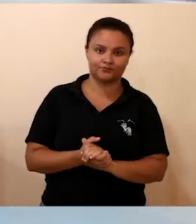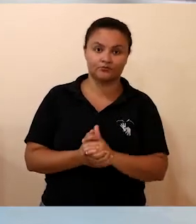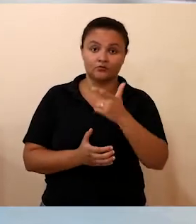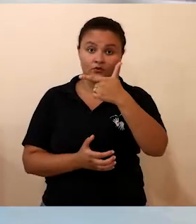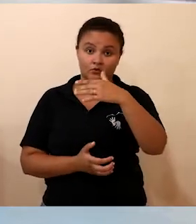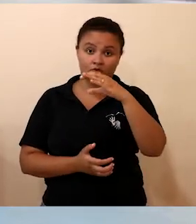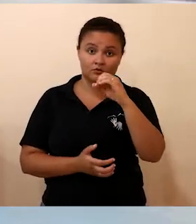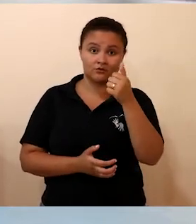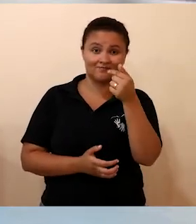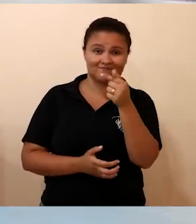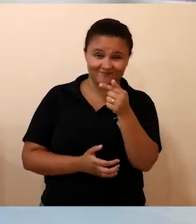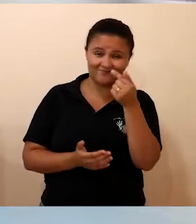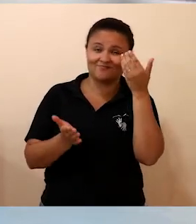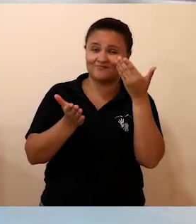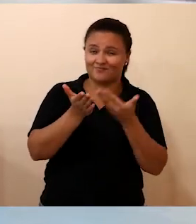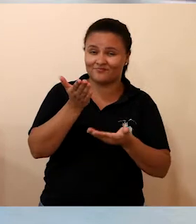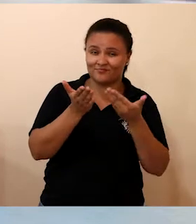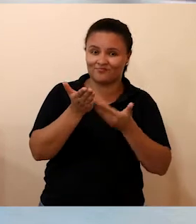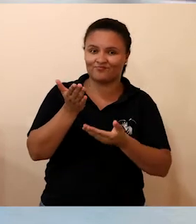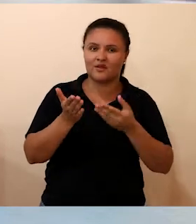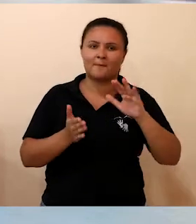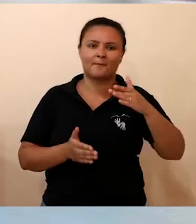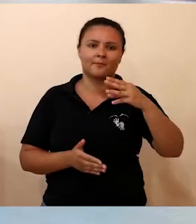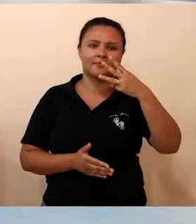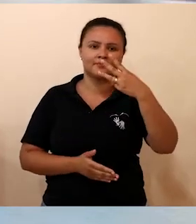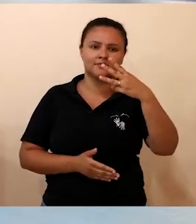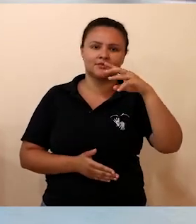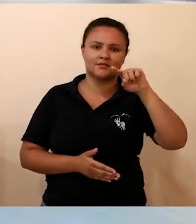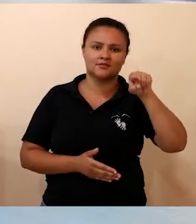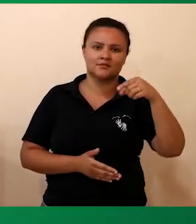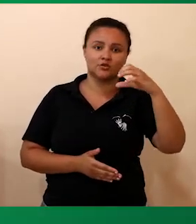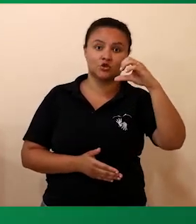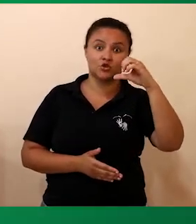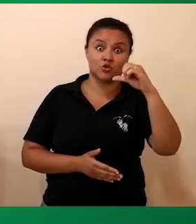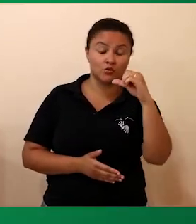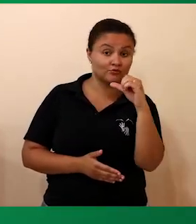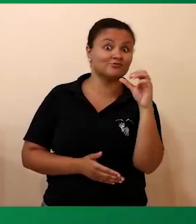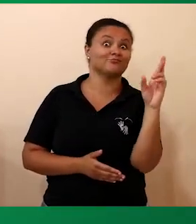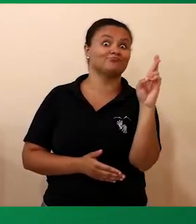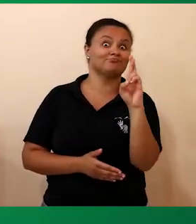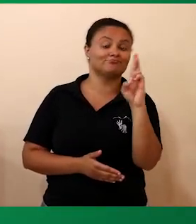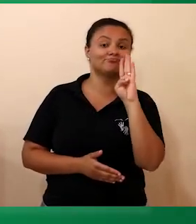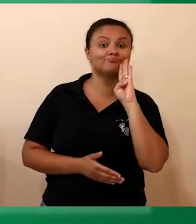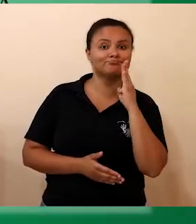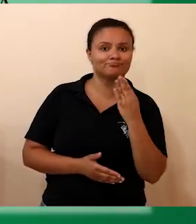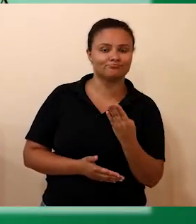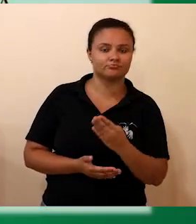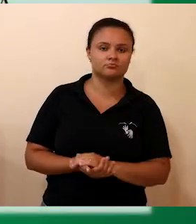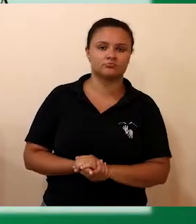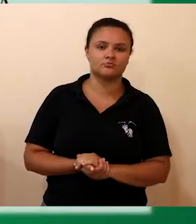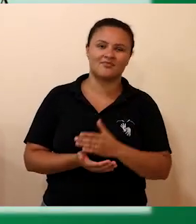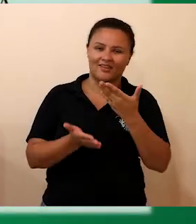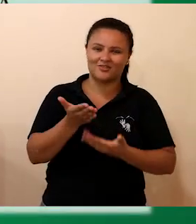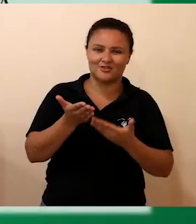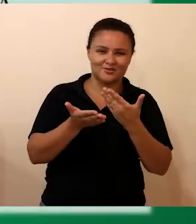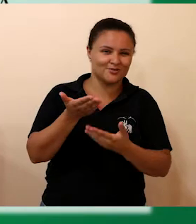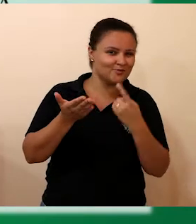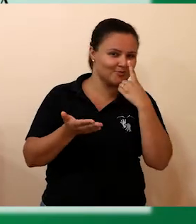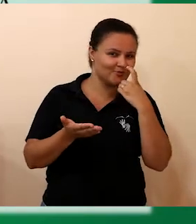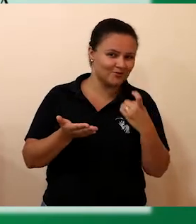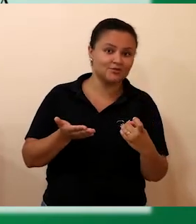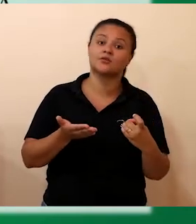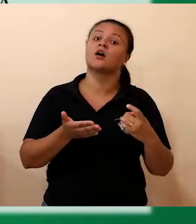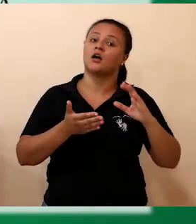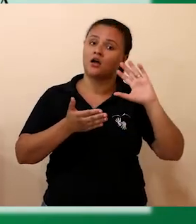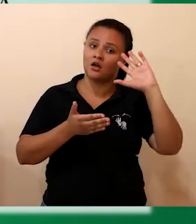desperdício atingiu o equivalente a 3,9 bilhões de reais. O desperdício ocorre no processo de plantio,